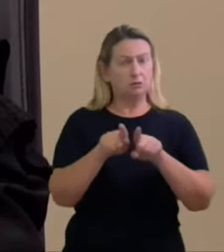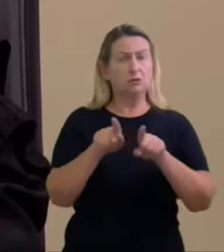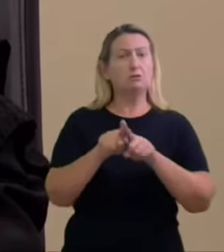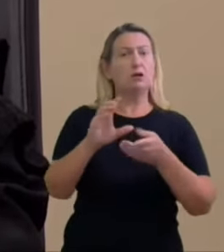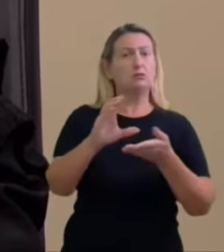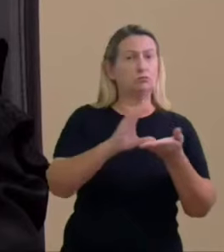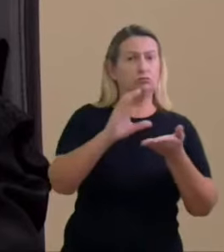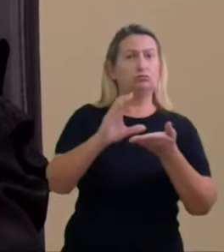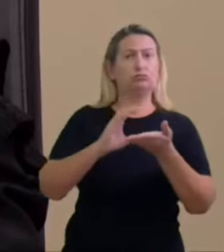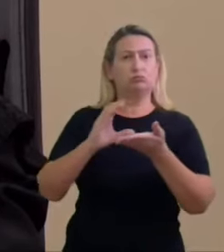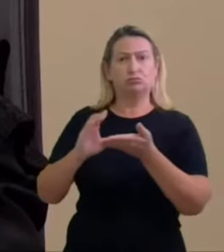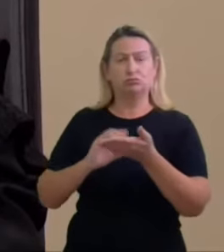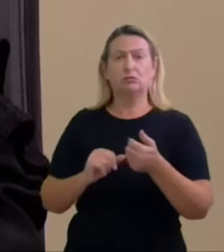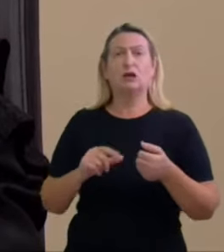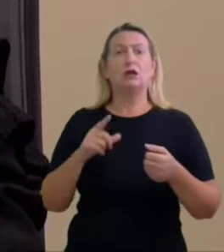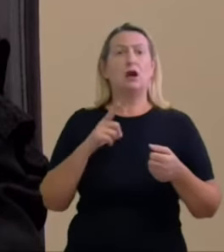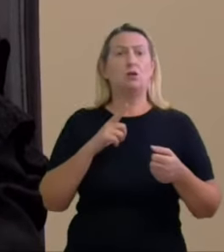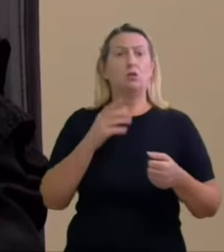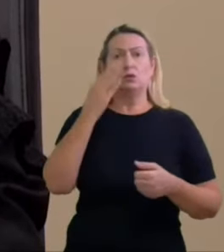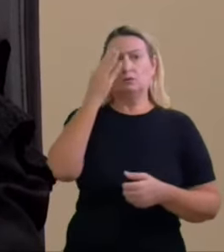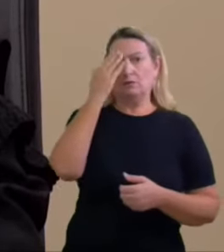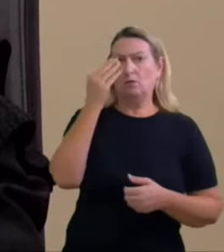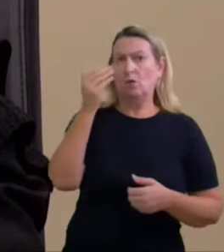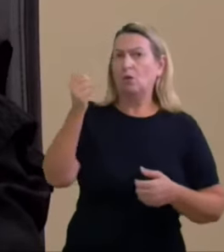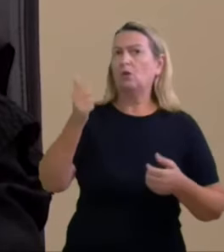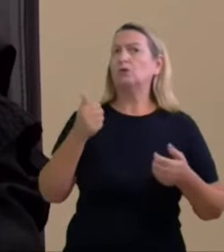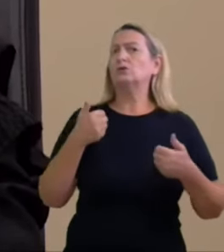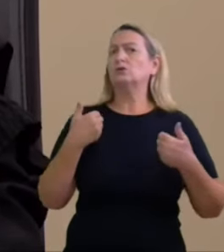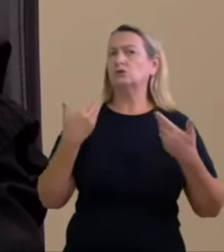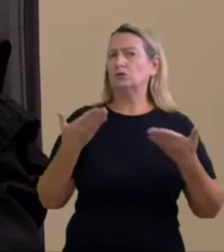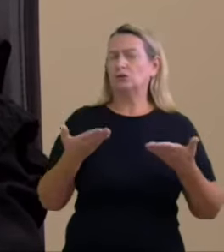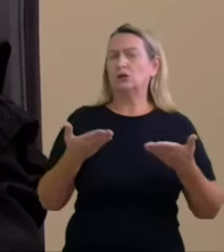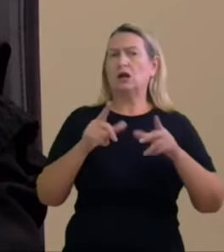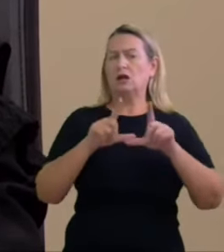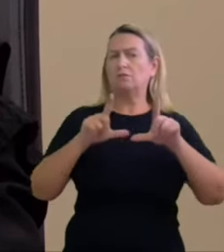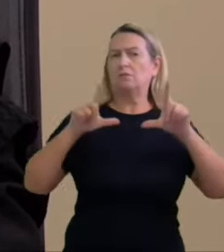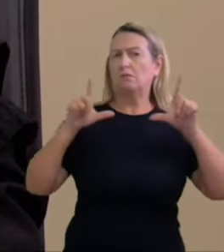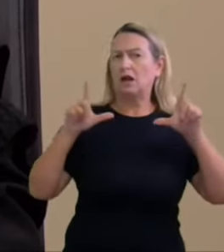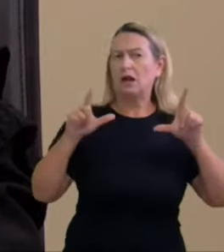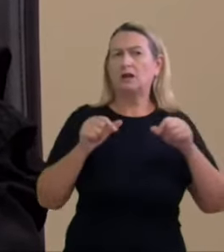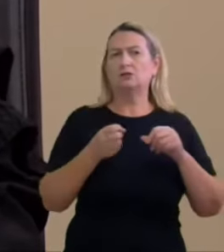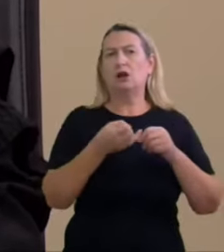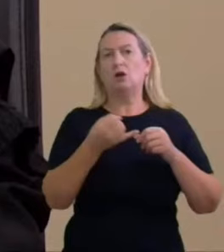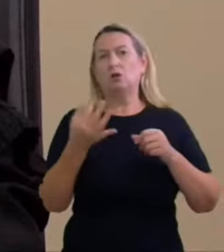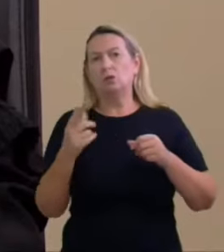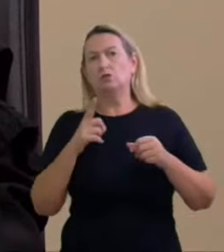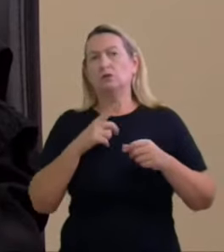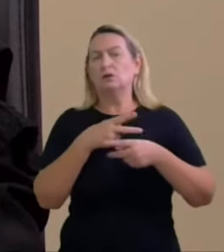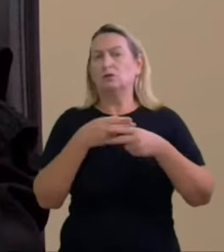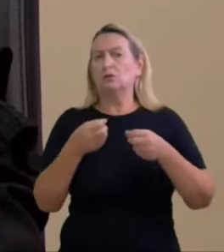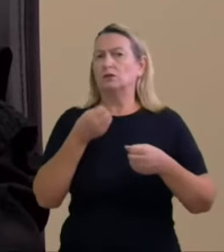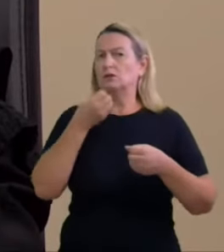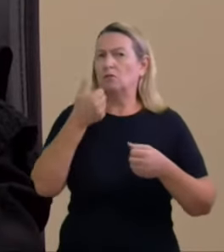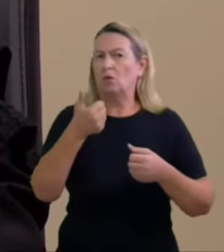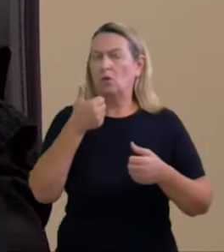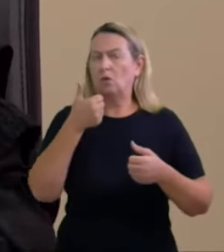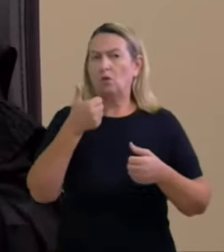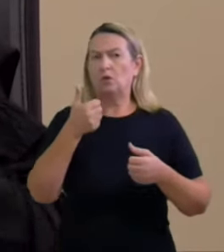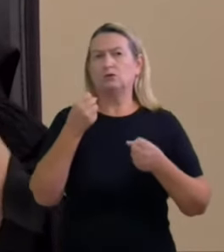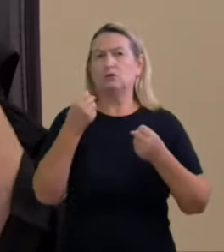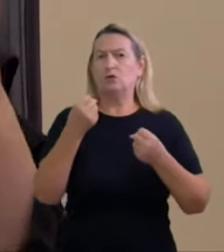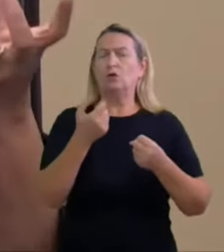com capital político com seus pontos fortes e fracos a seu modo repita-se precisaria que o Sérgio Moro tivesse